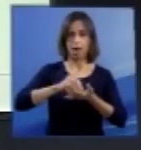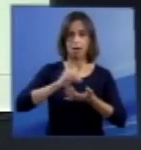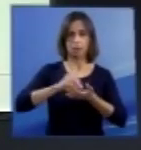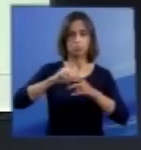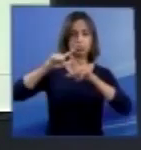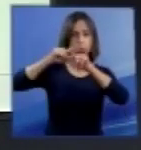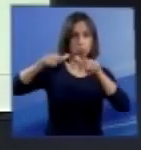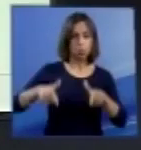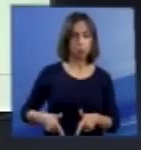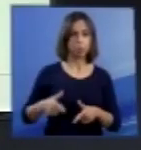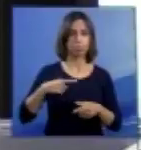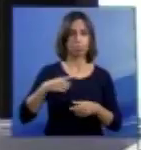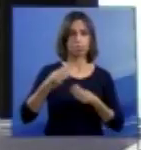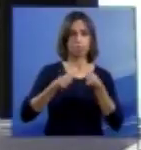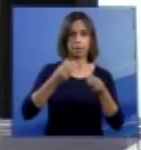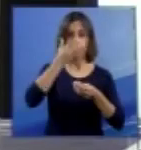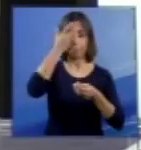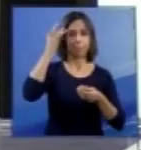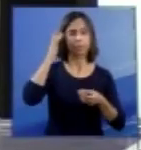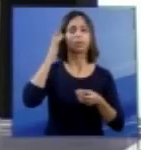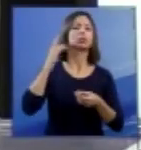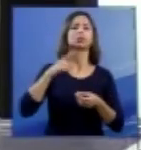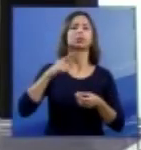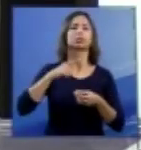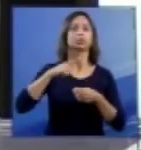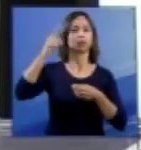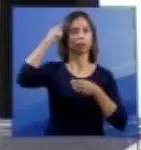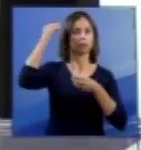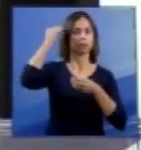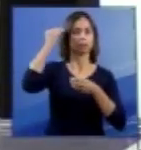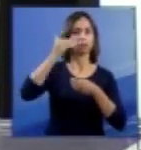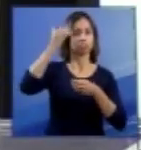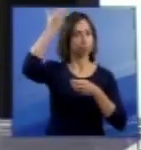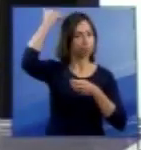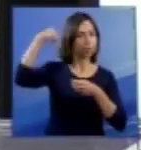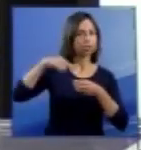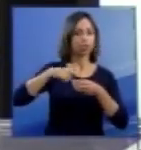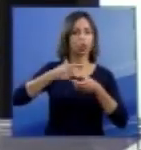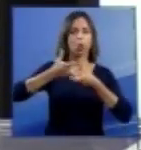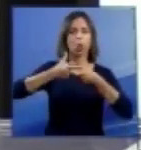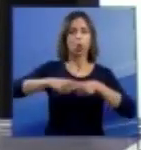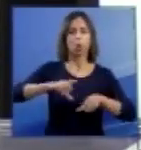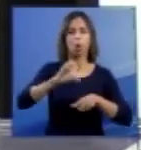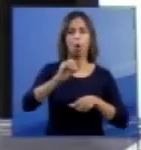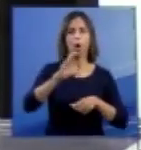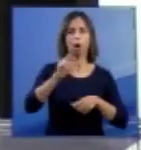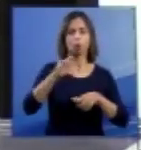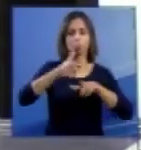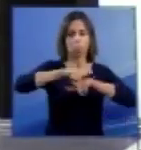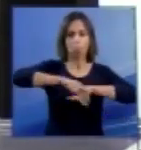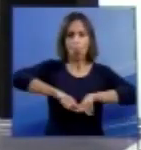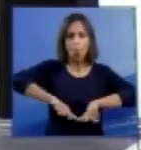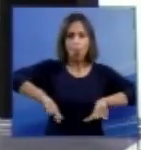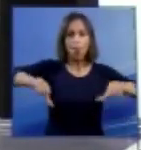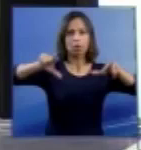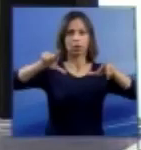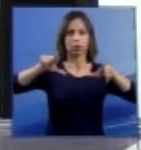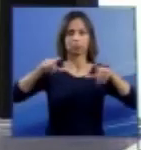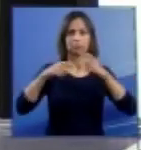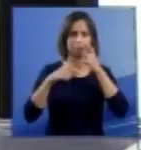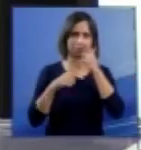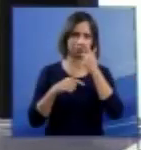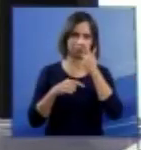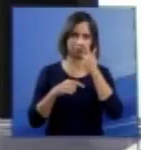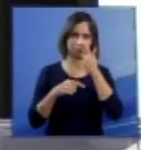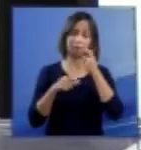o anencefalo, a rigor, seria o indivíduo que tivesse a cavidade craniana completamente oca, sem nenhuma presença de massa encefálica.